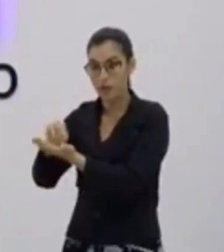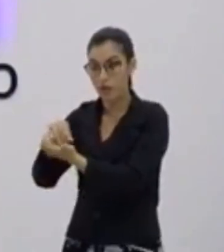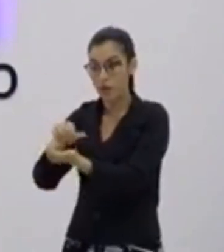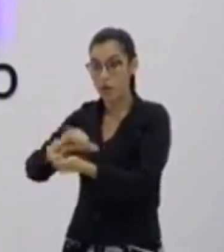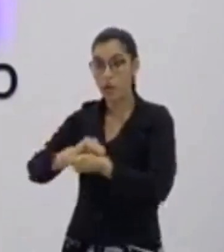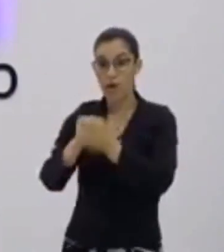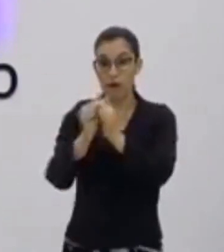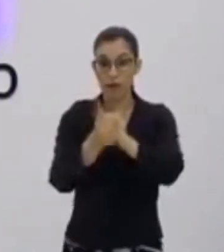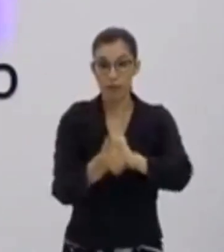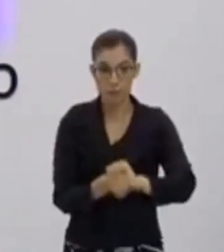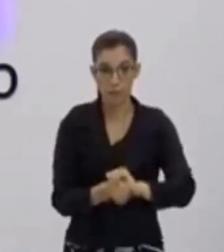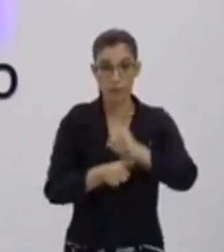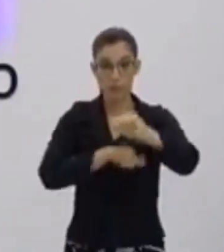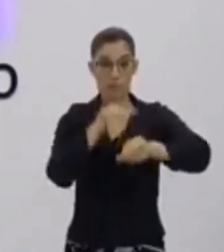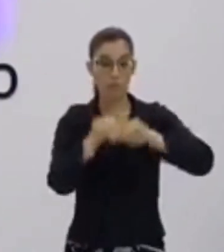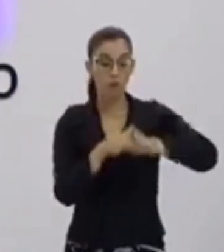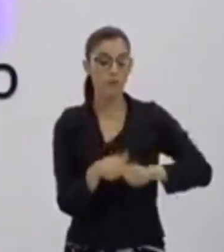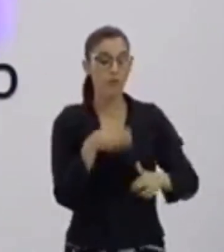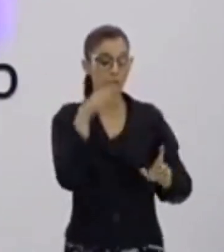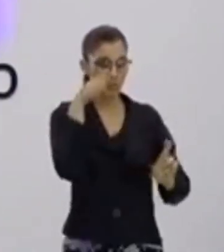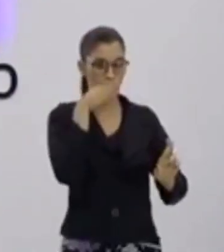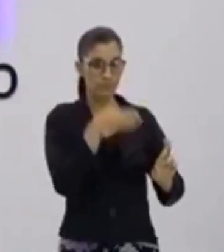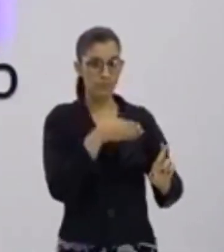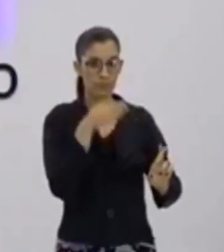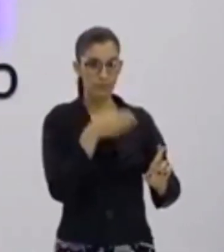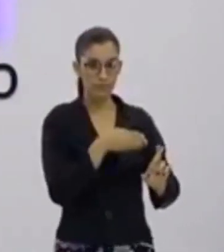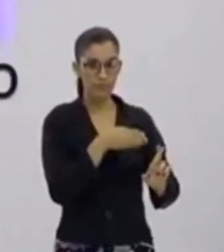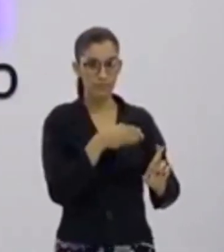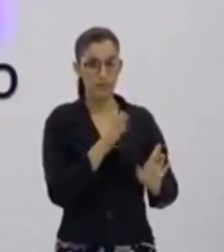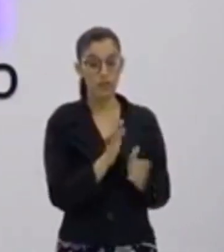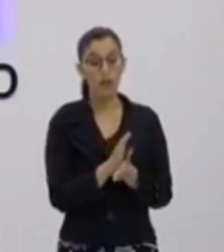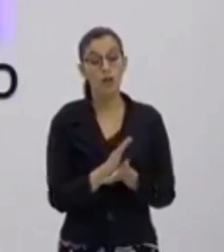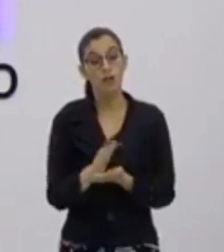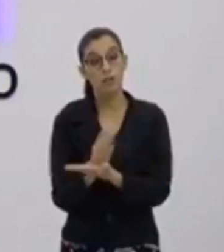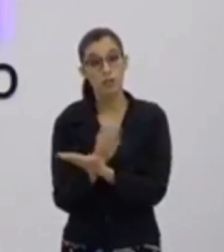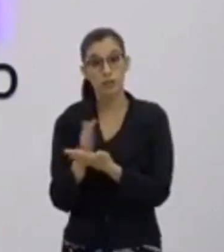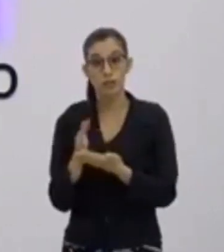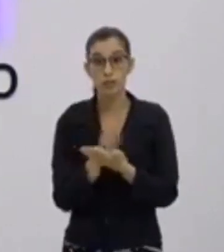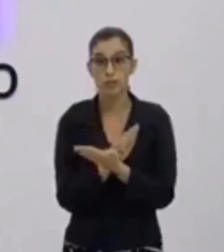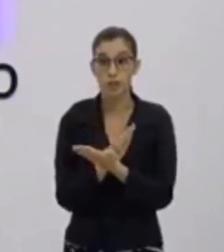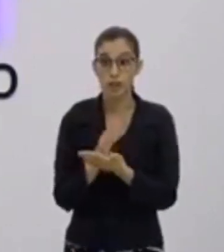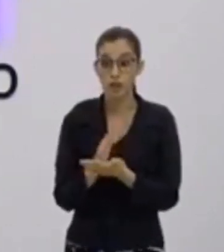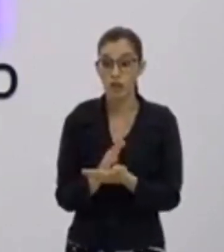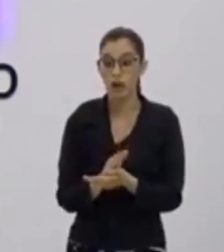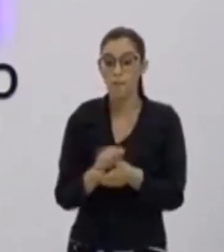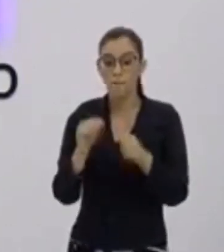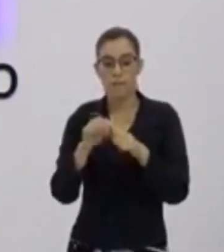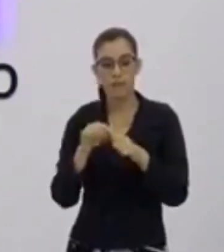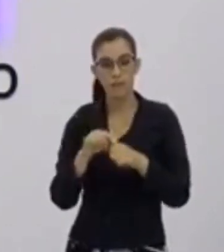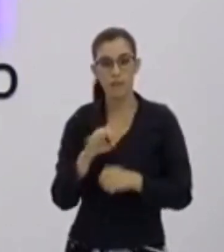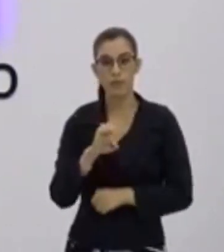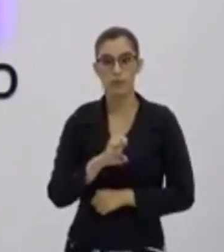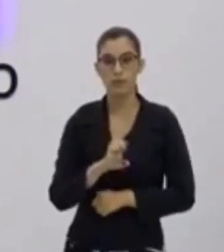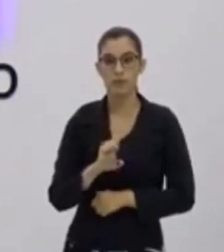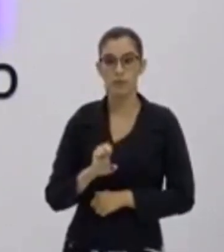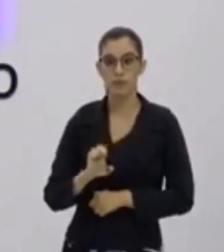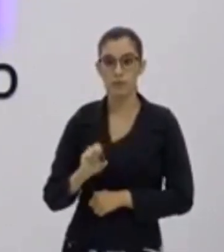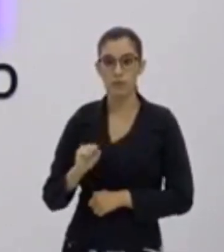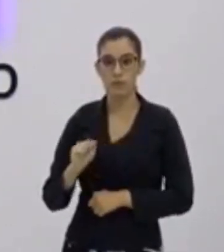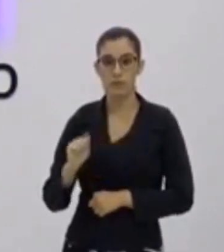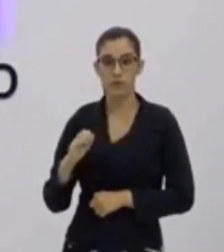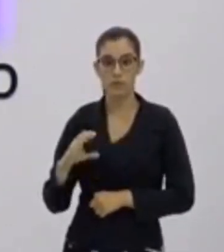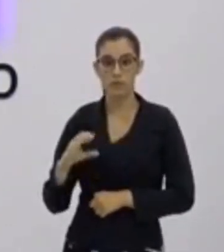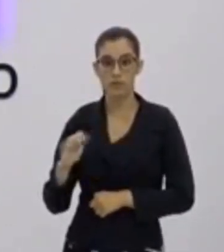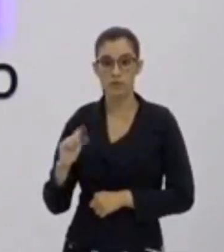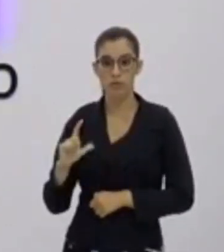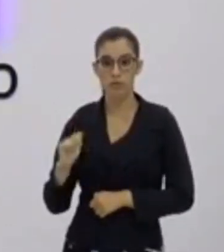eu disse que o mapa geralmente é feito em escala pequena. O mapa pode ser uma representação